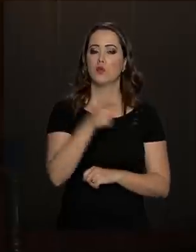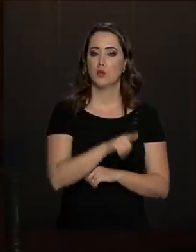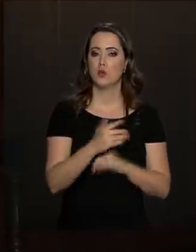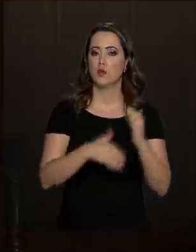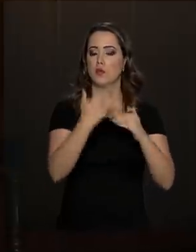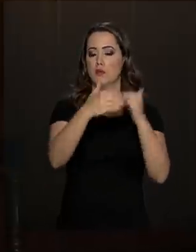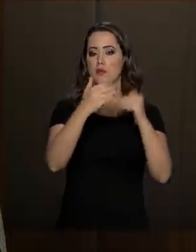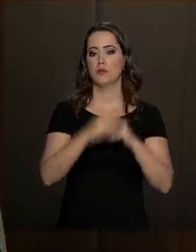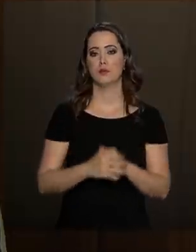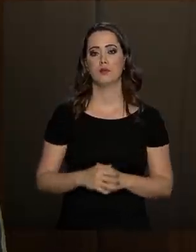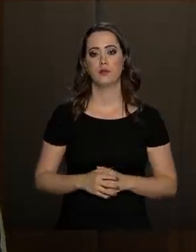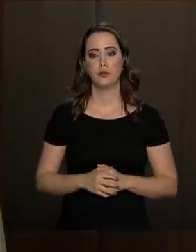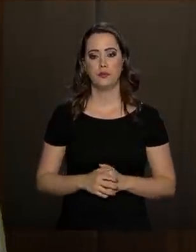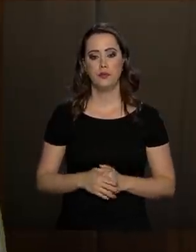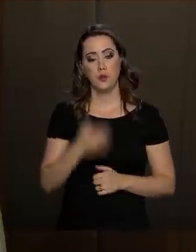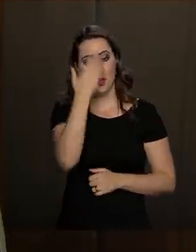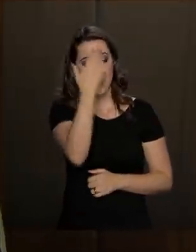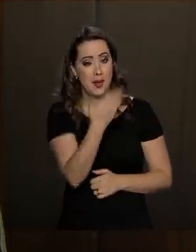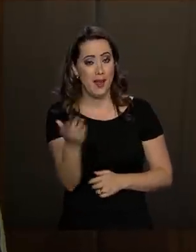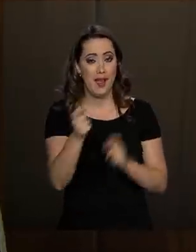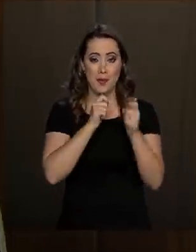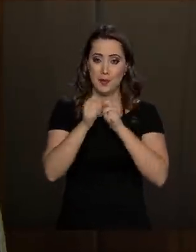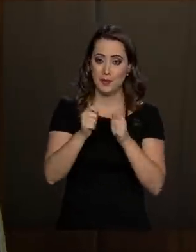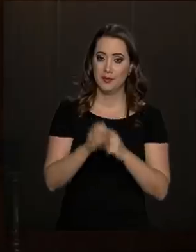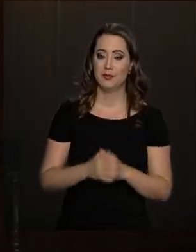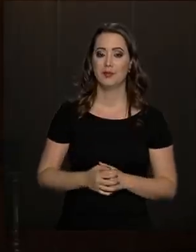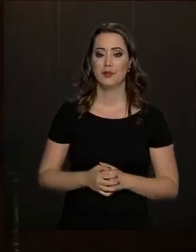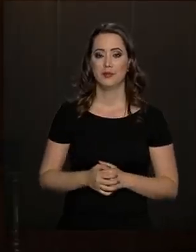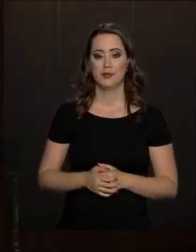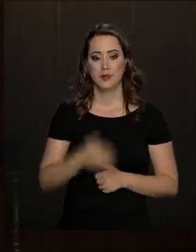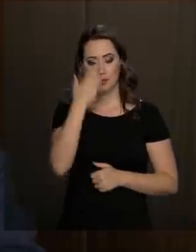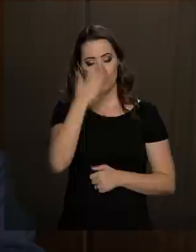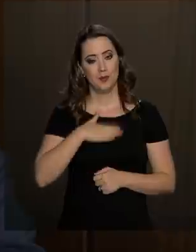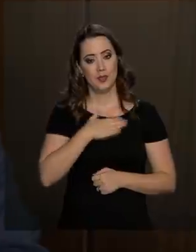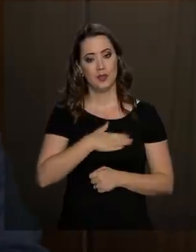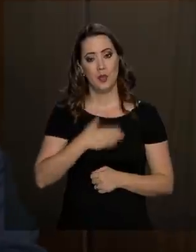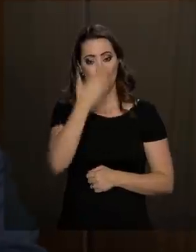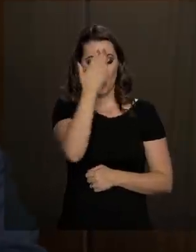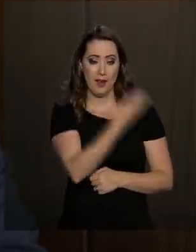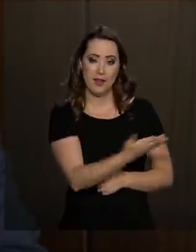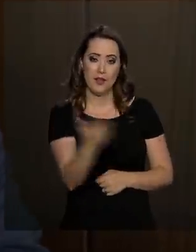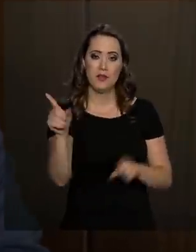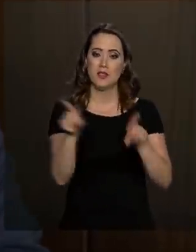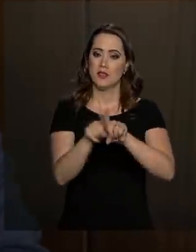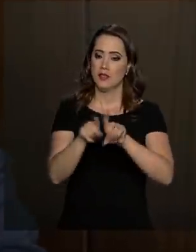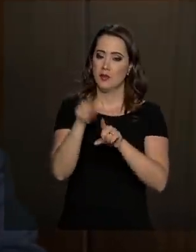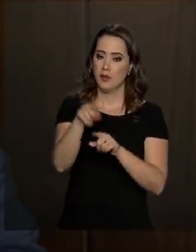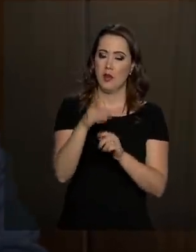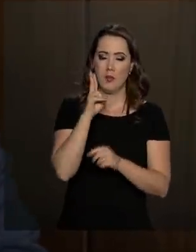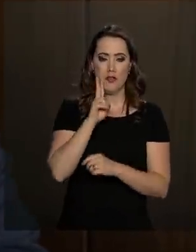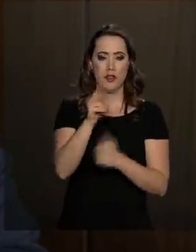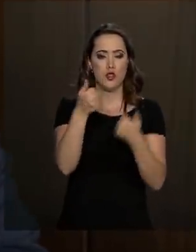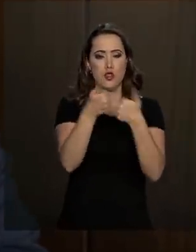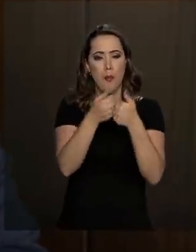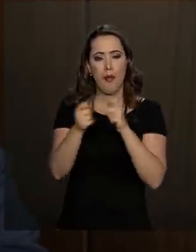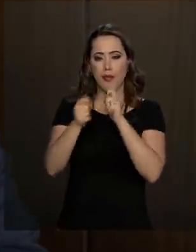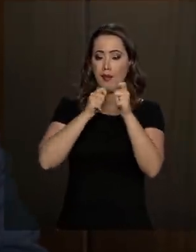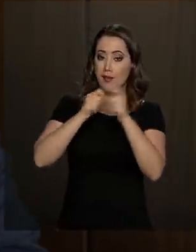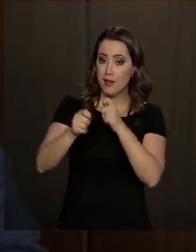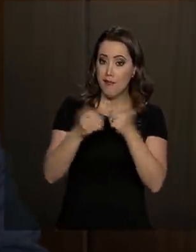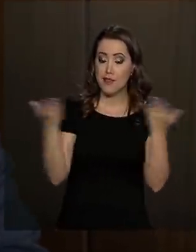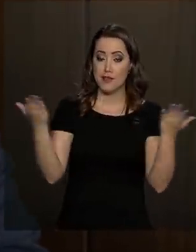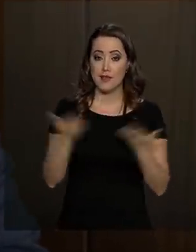dinâmica de crescimento. Obrigado pela entrevista, ministro. Um prazer. E obrigado também a você por acompanhar a entrevista